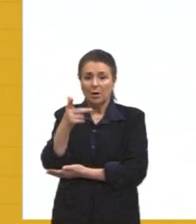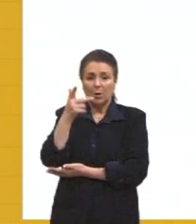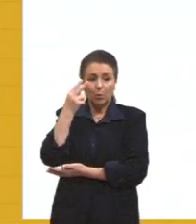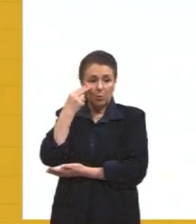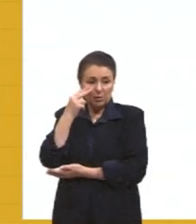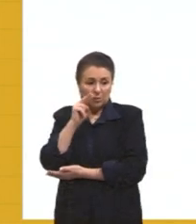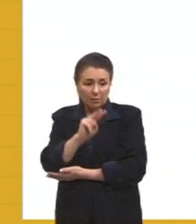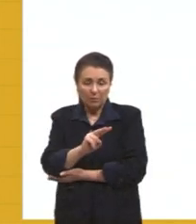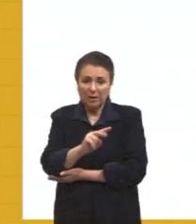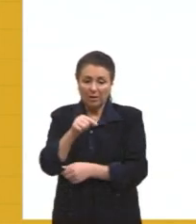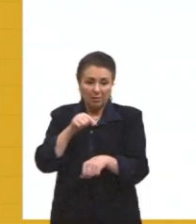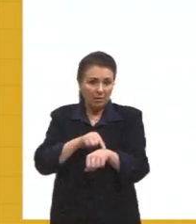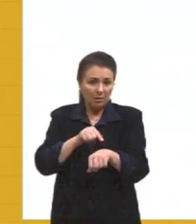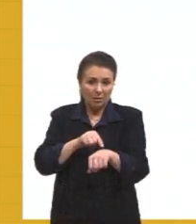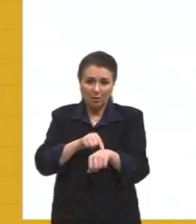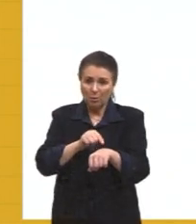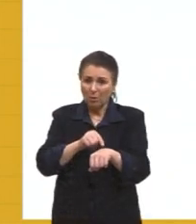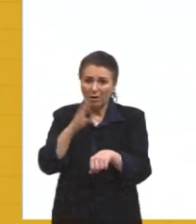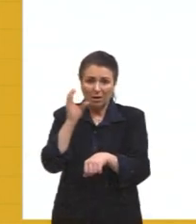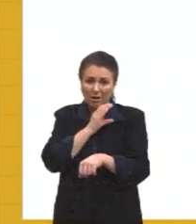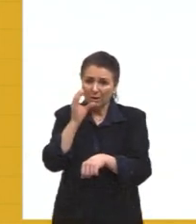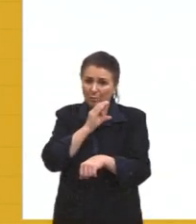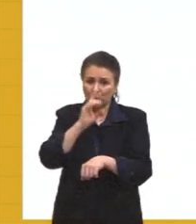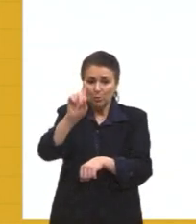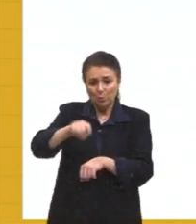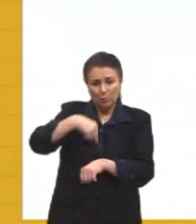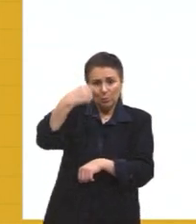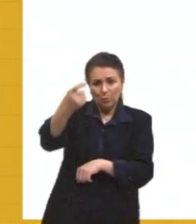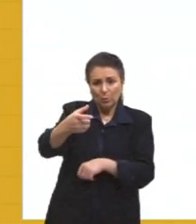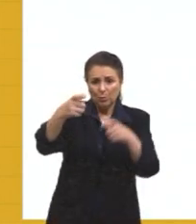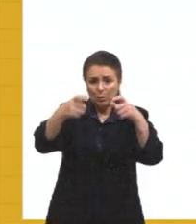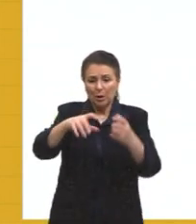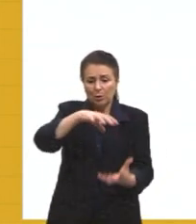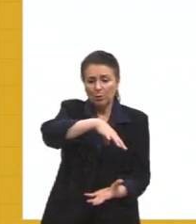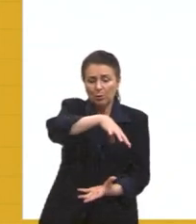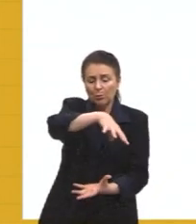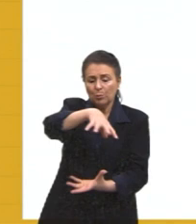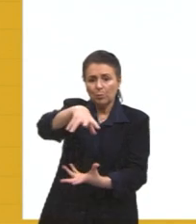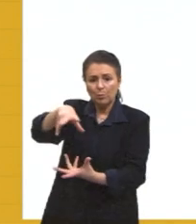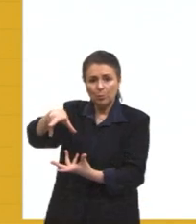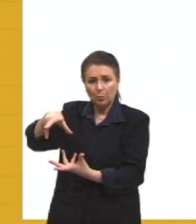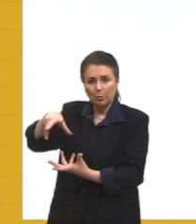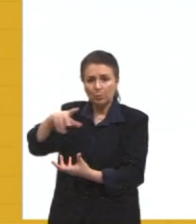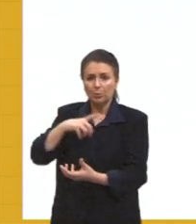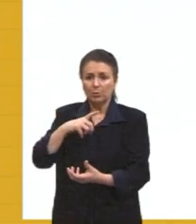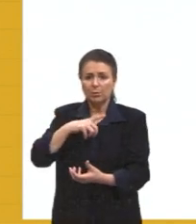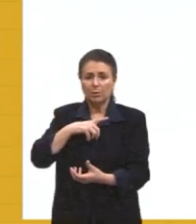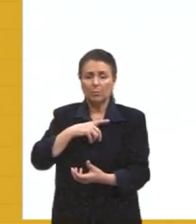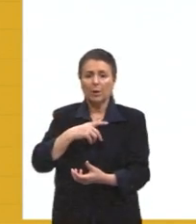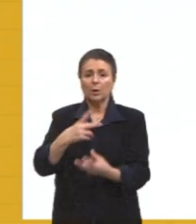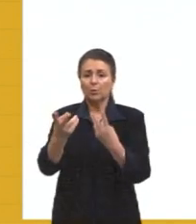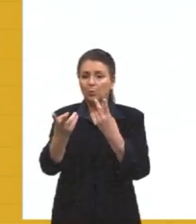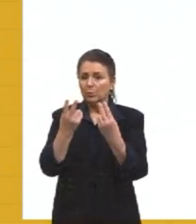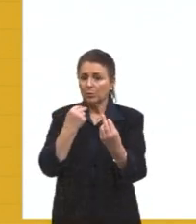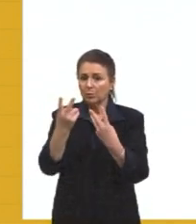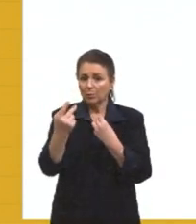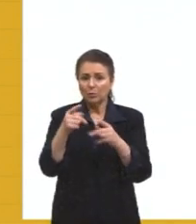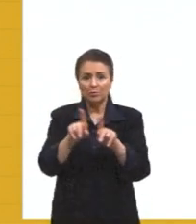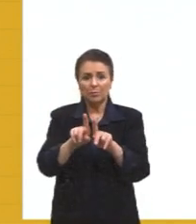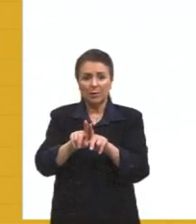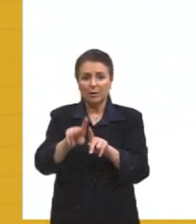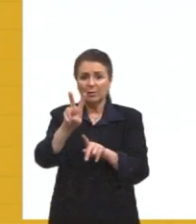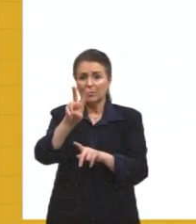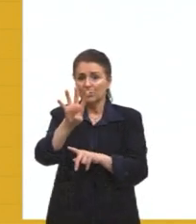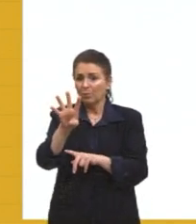o que está acontecendo instantaneamente do outro lado do mundo. E o transporte é super rápido, eu consigo, em menos de 24 horas, dar a volta inteira no